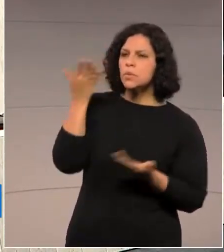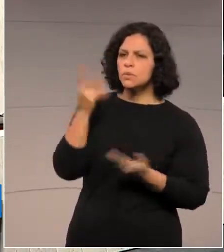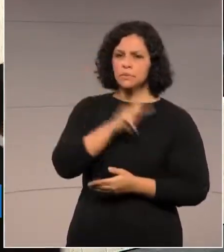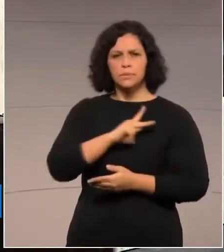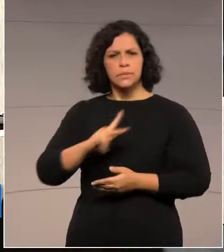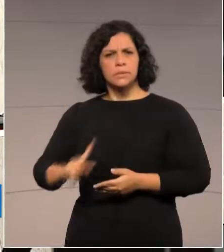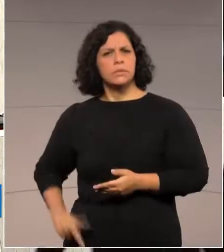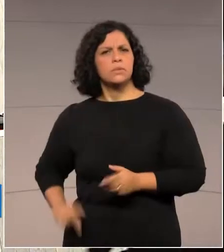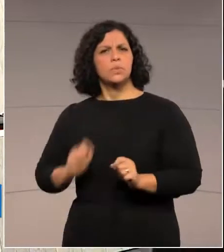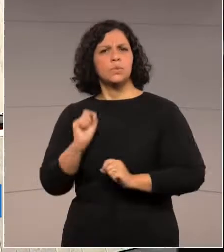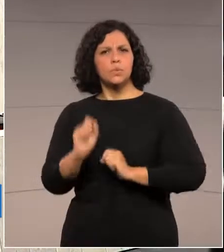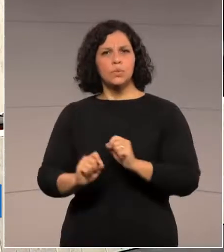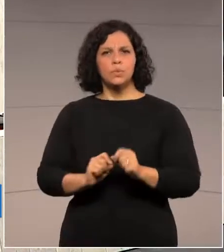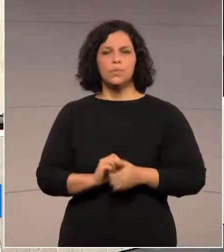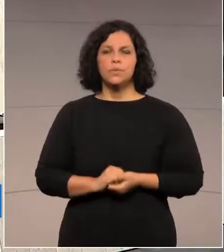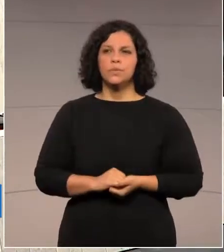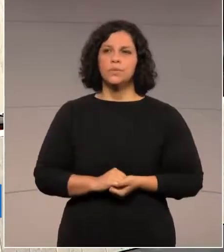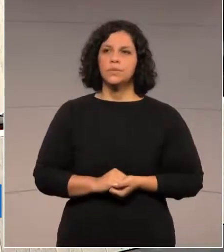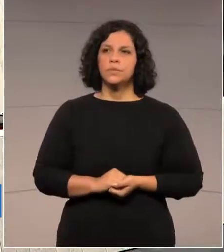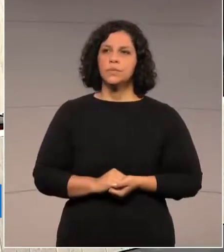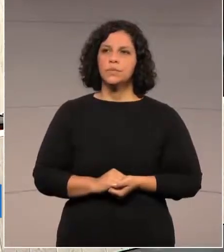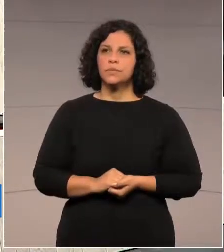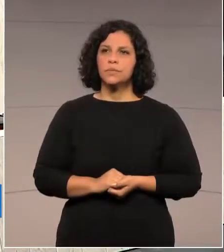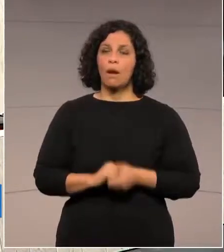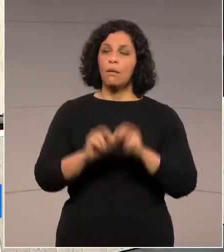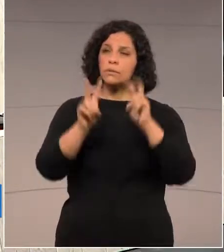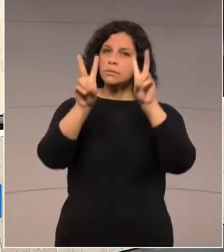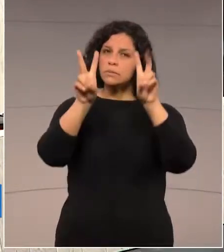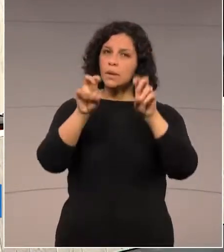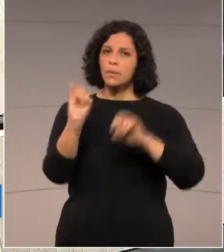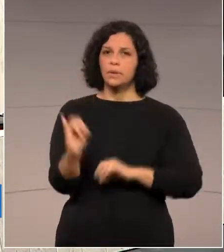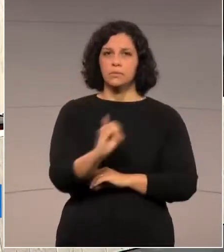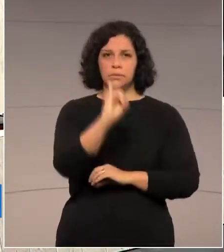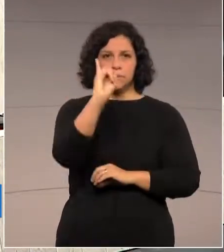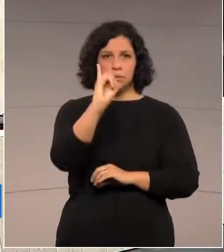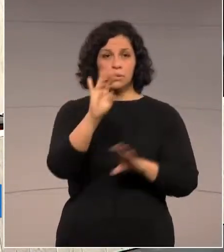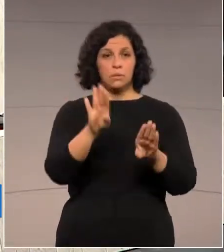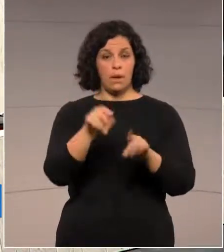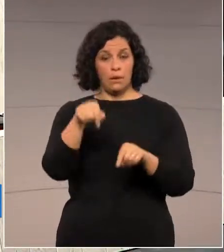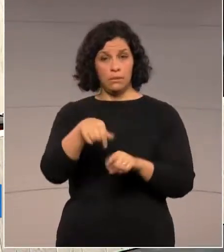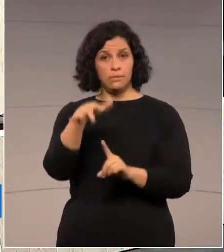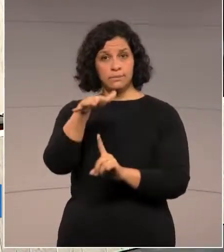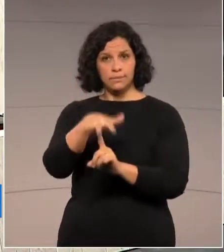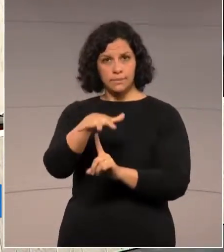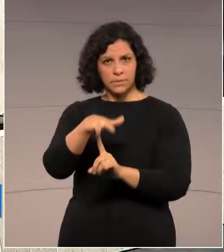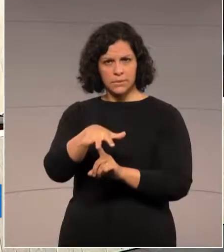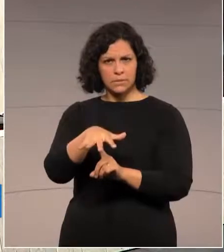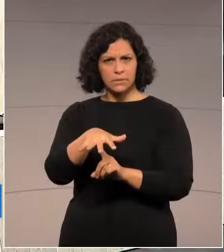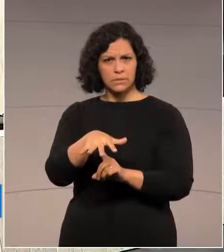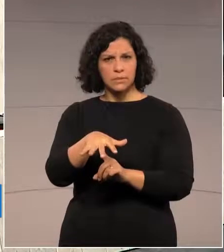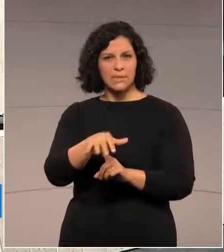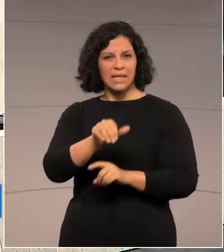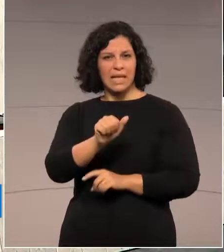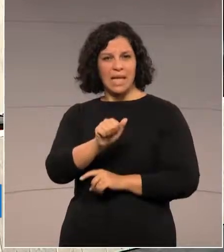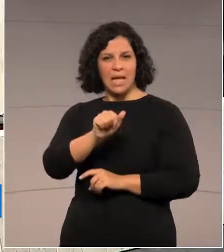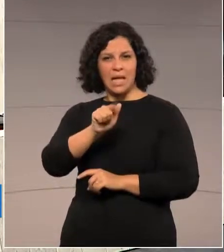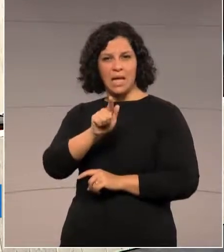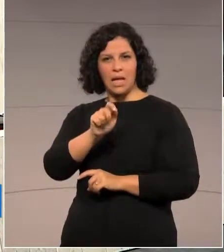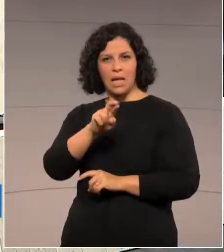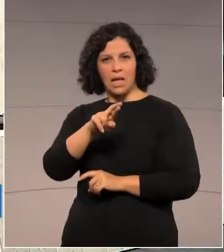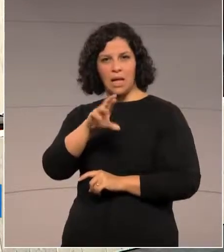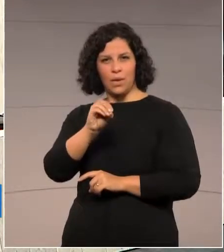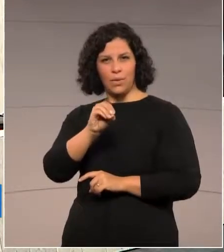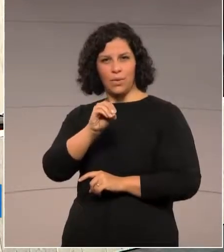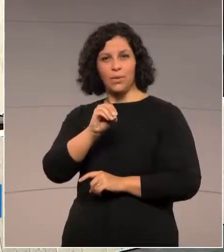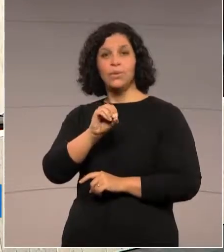falar de um tema importante para o Paraná, que é a agroindústria familiar,